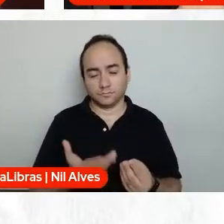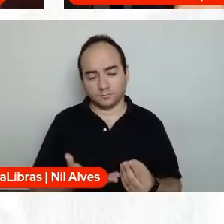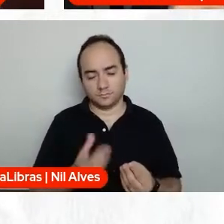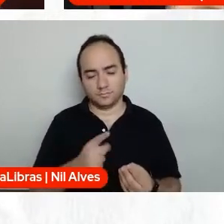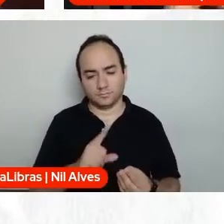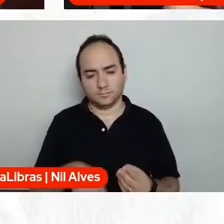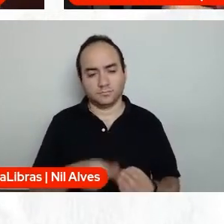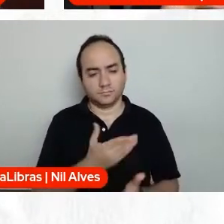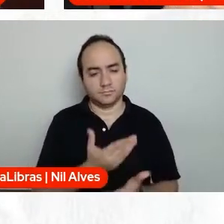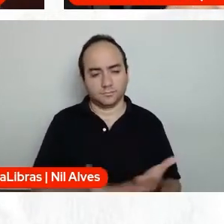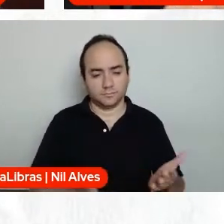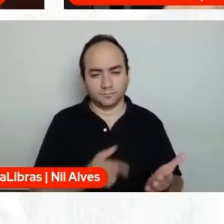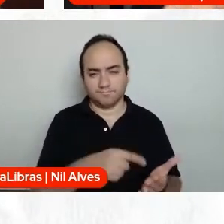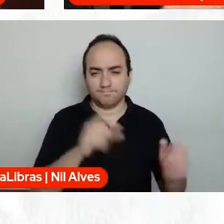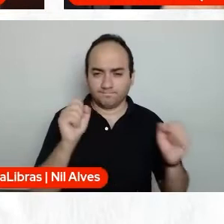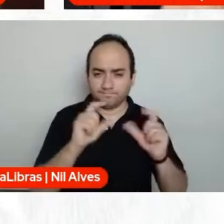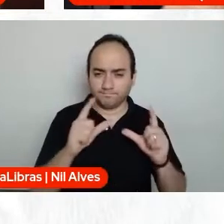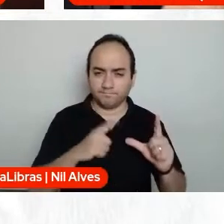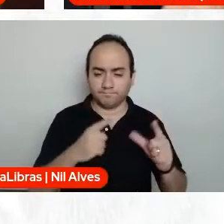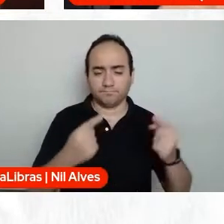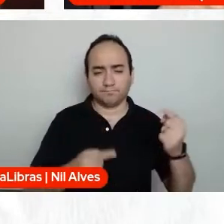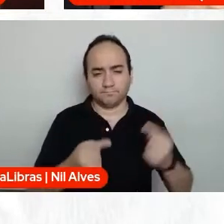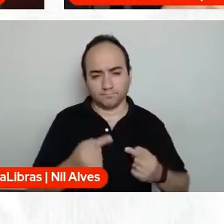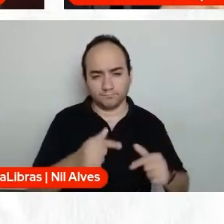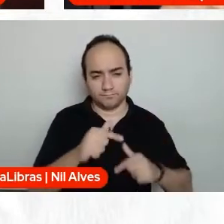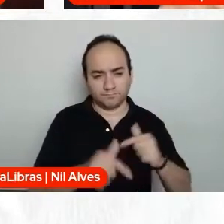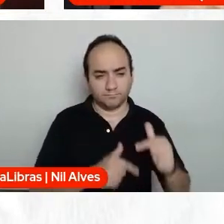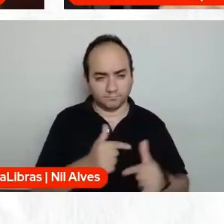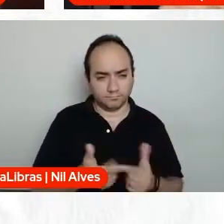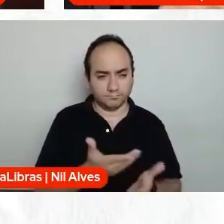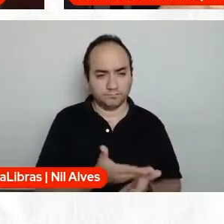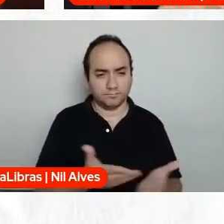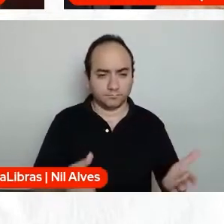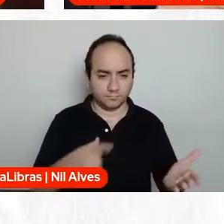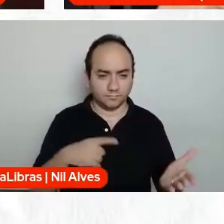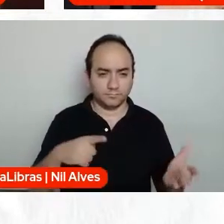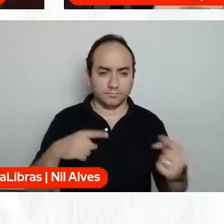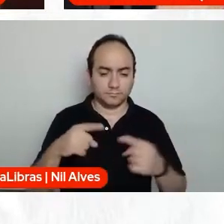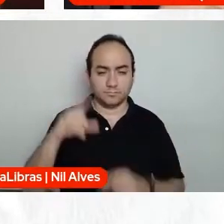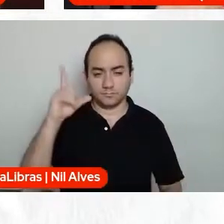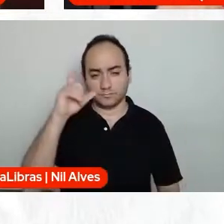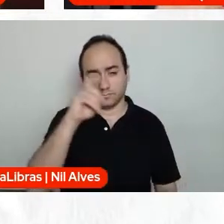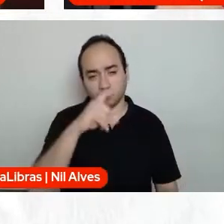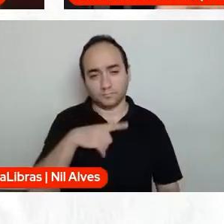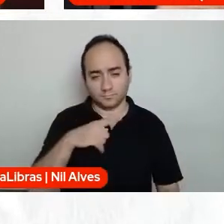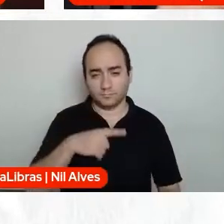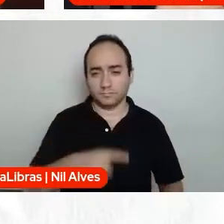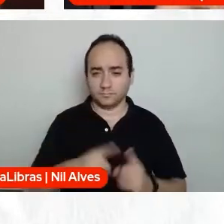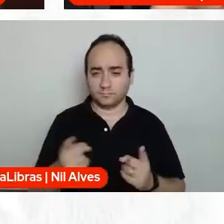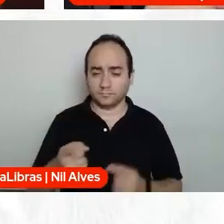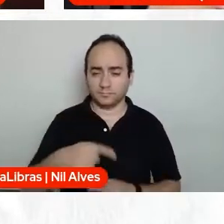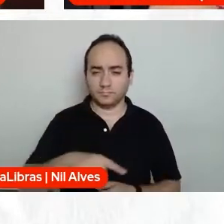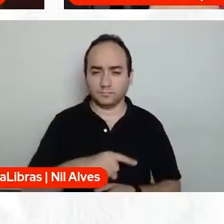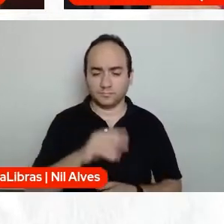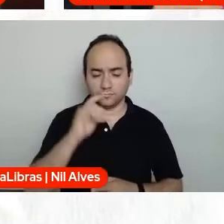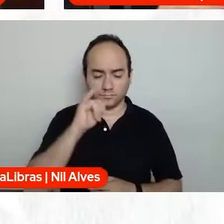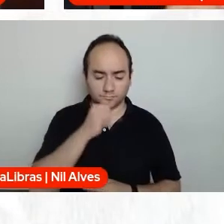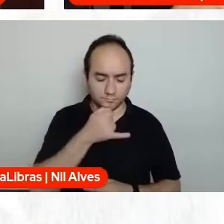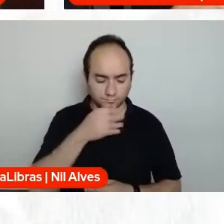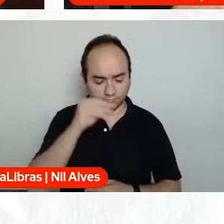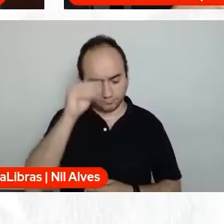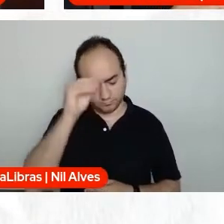conscientização, com essa política, né? De trabalhar as temáticas dos direitos humanos, mas, porém, nós não devemos desanimar. É a nossa